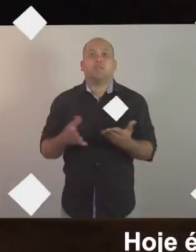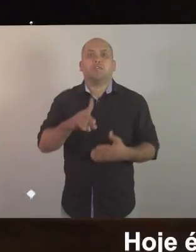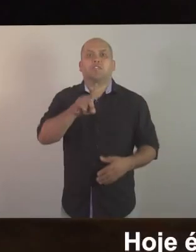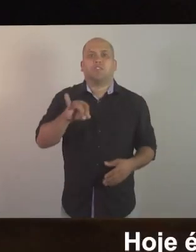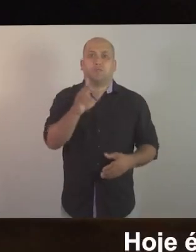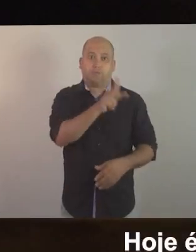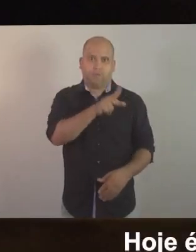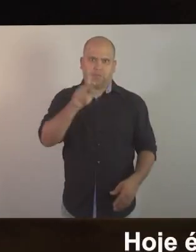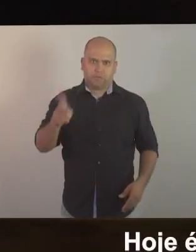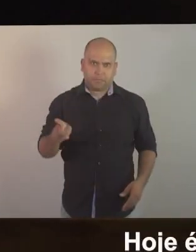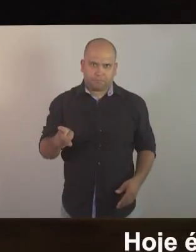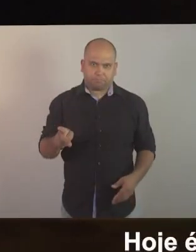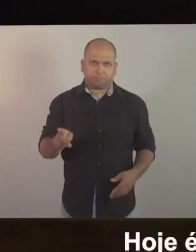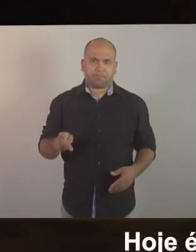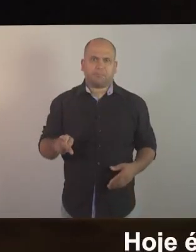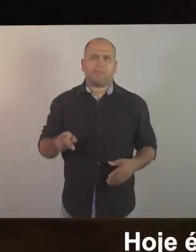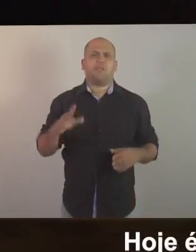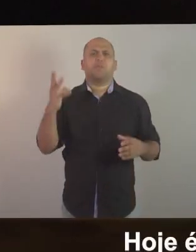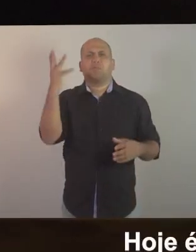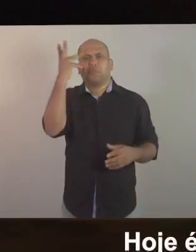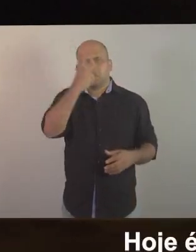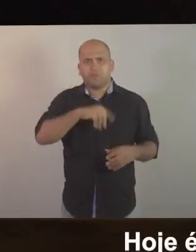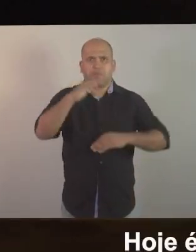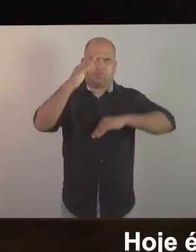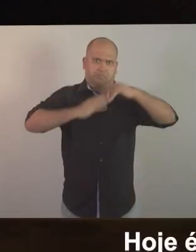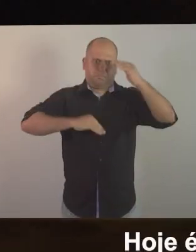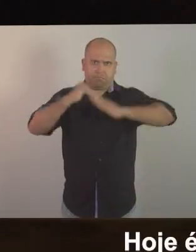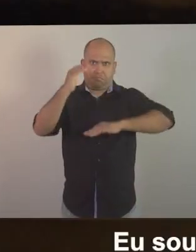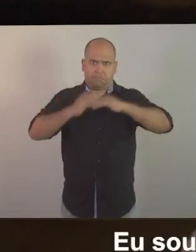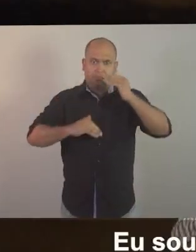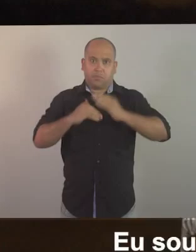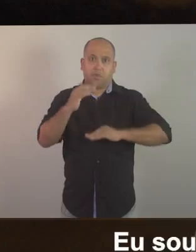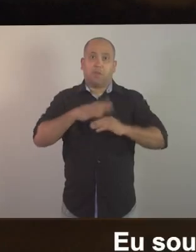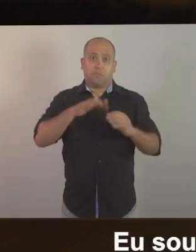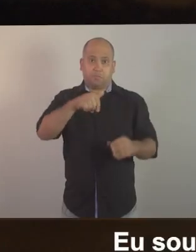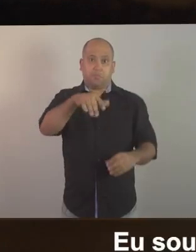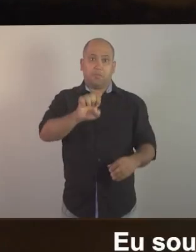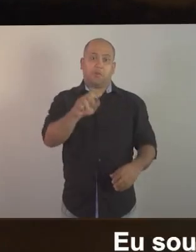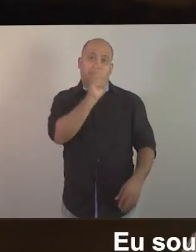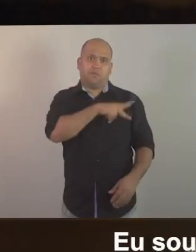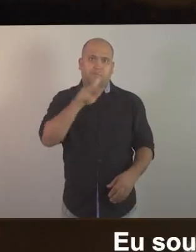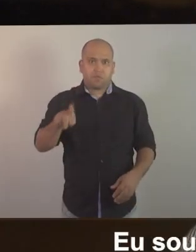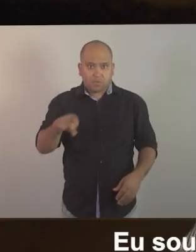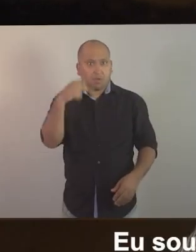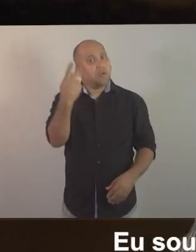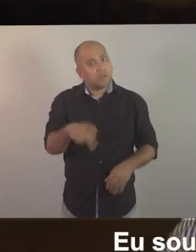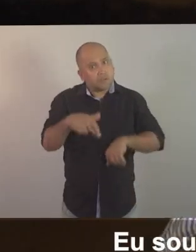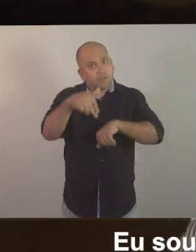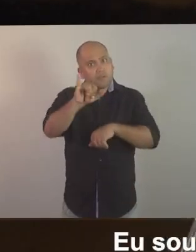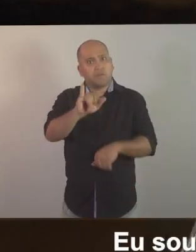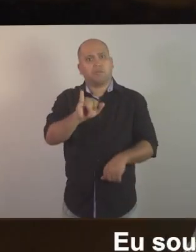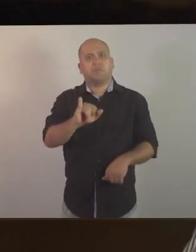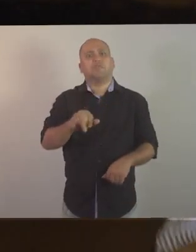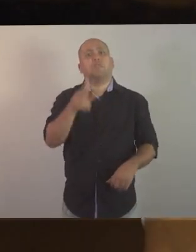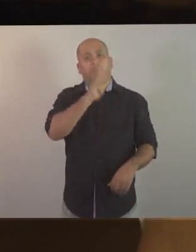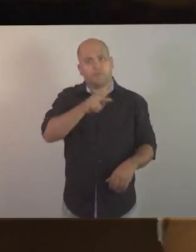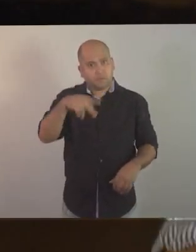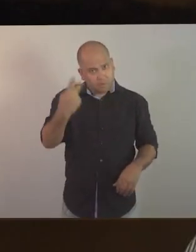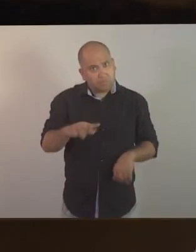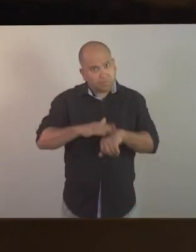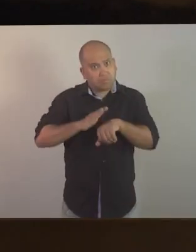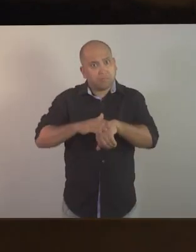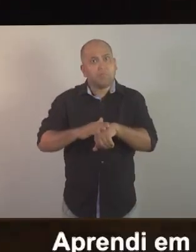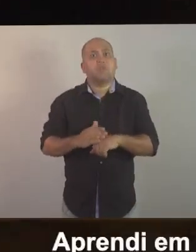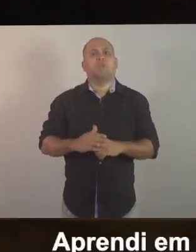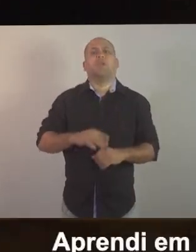Hoje é dia dos professores e professoras. A mais bela das profissões. Eu sou filho de uma professora da rede municipal aqui de Nova Iguaçu. Foi professor